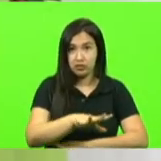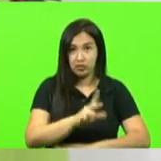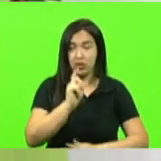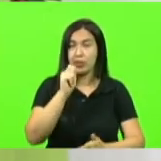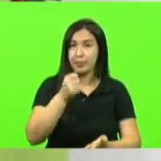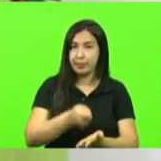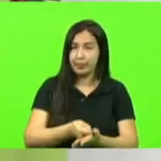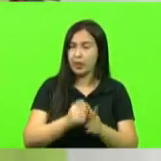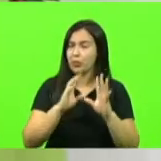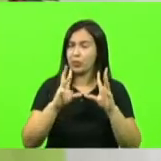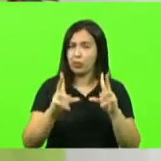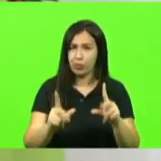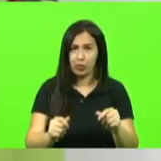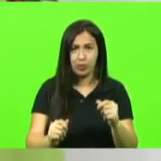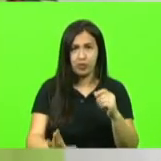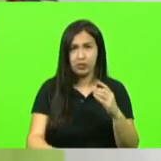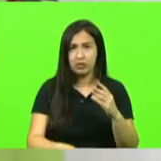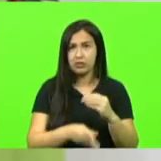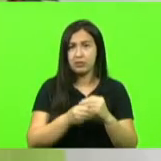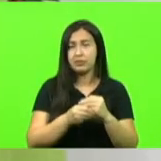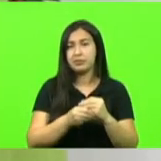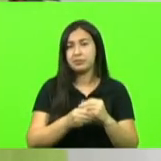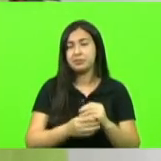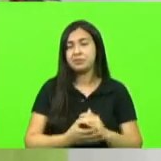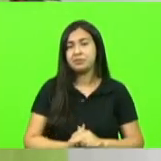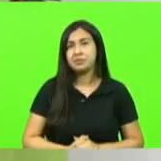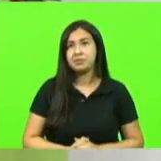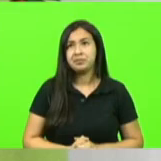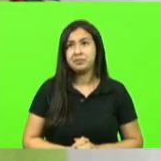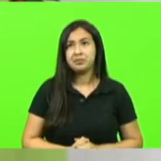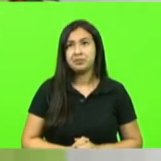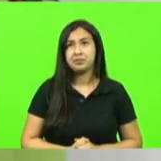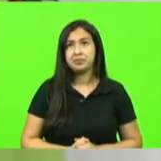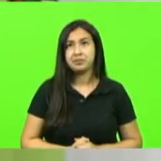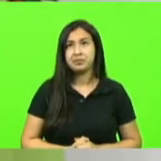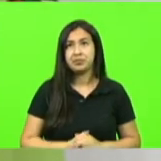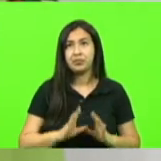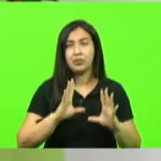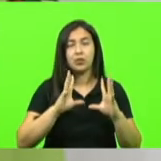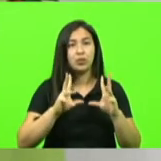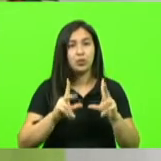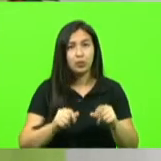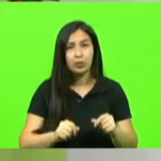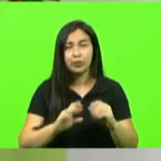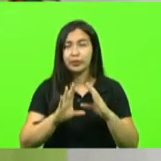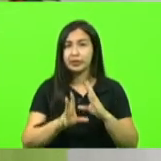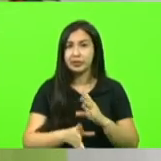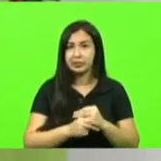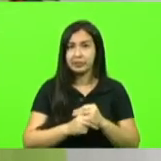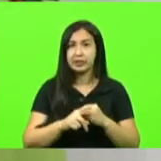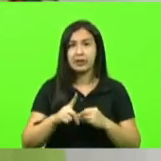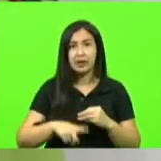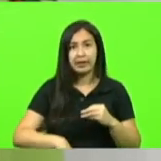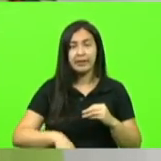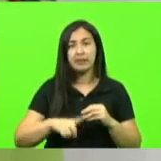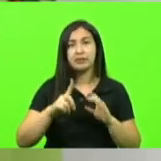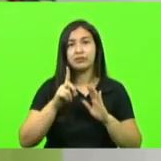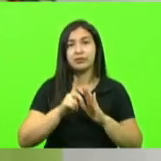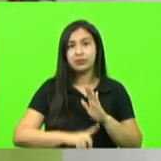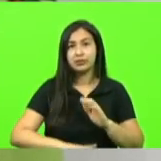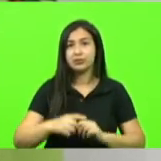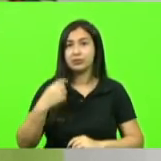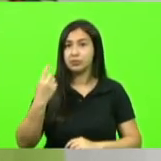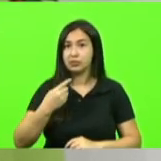todas as emendas todos os recursos que é direito do deputado não é um favor que tu está